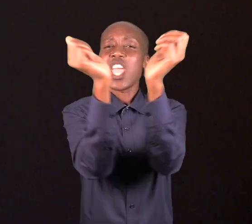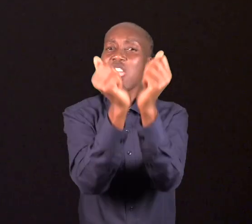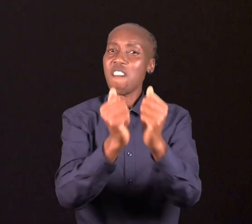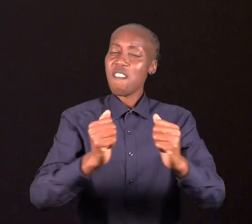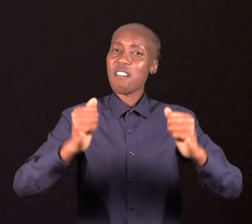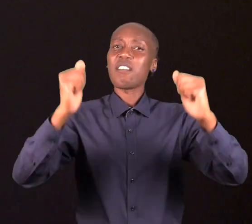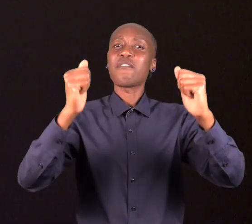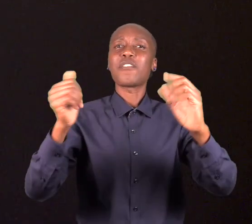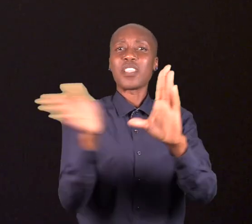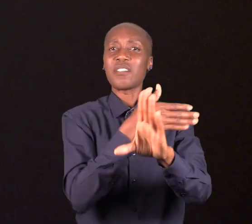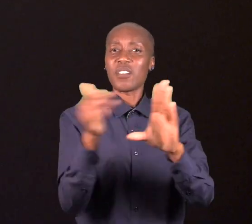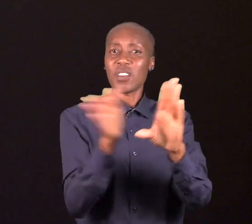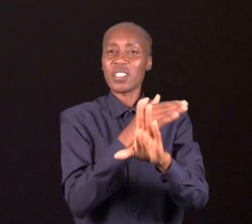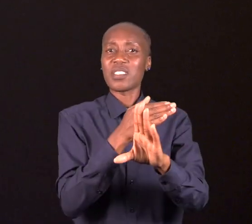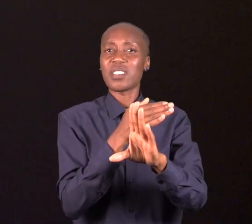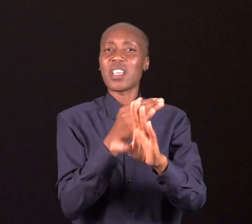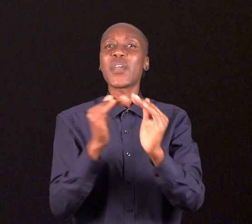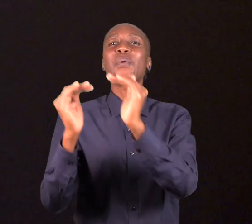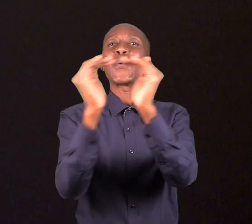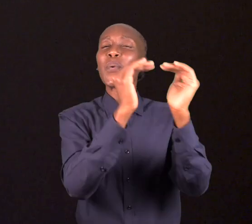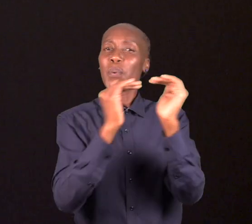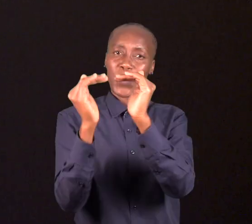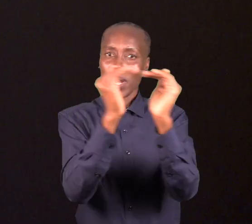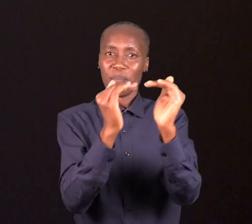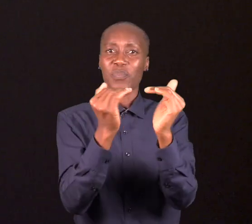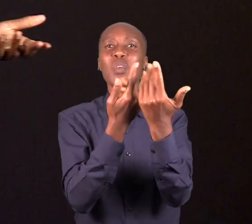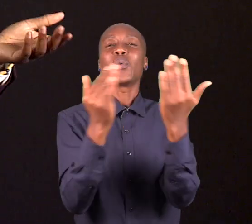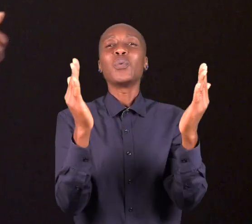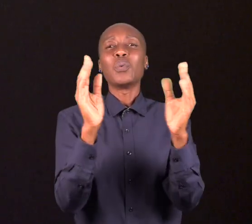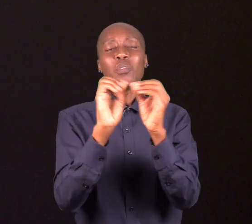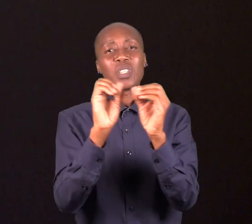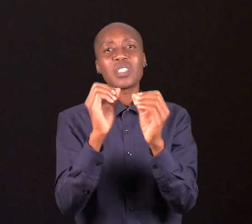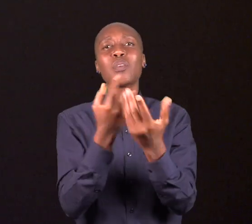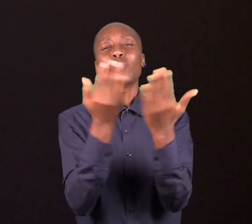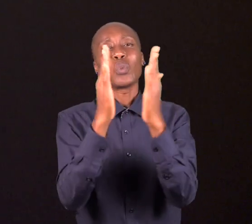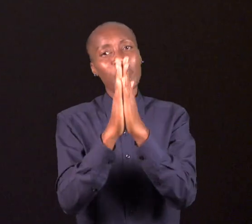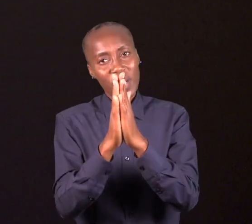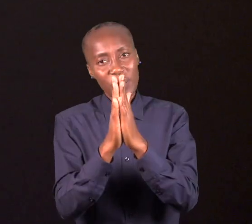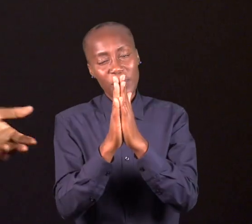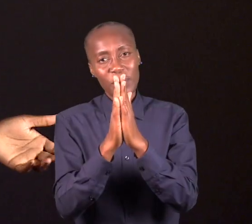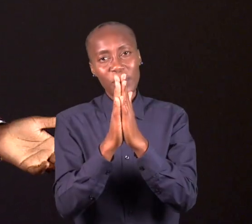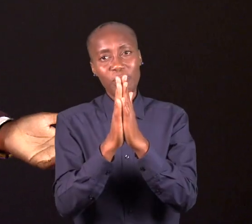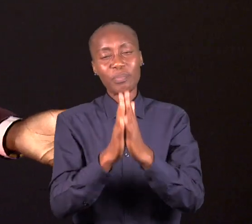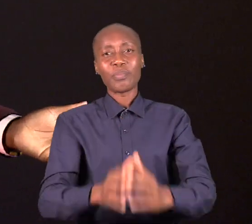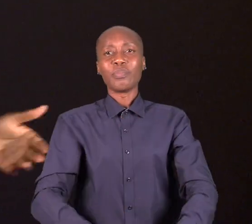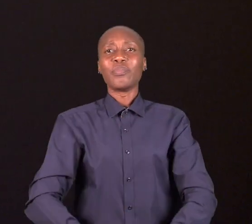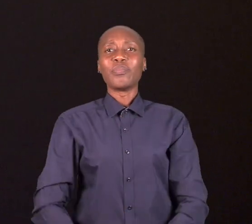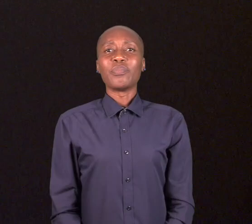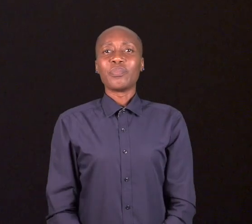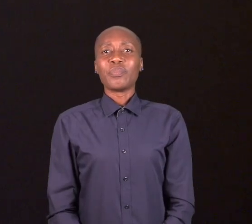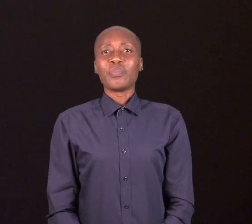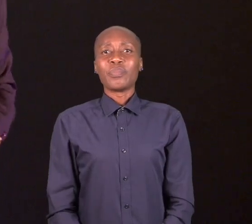livre de violência, onde há igualdade. Na minha língua se costuma dizer Koshikursana. Então, Koshikursana, obrigado.